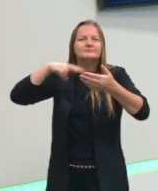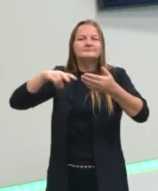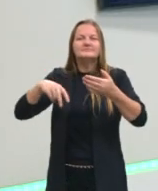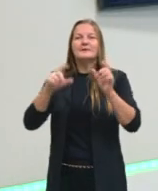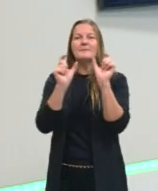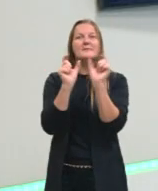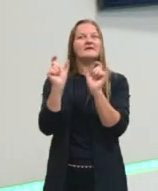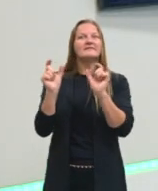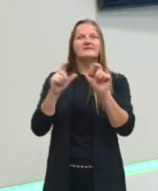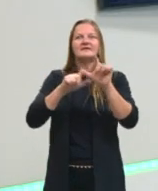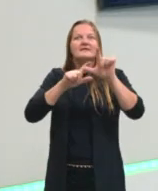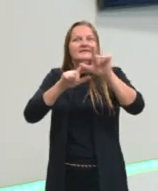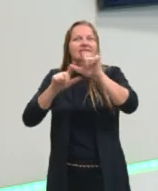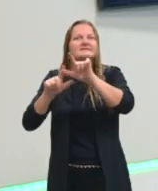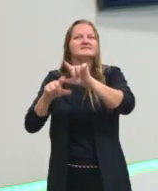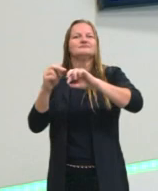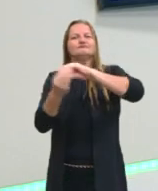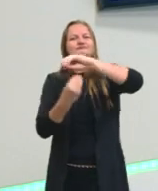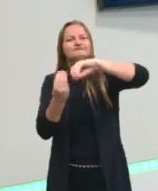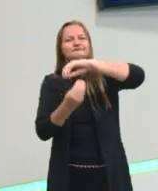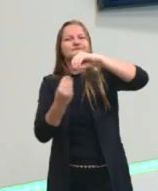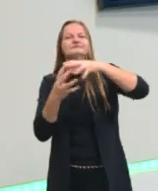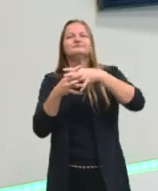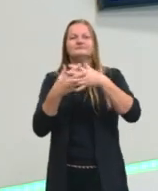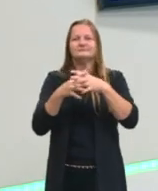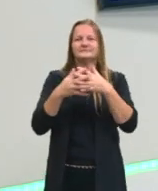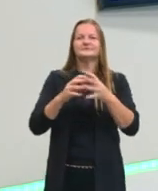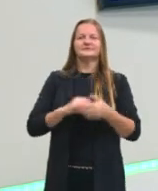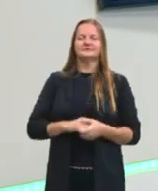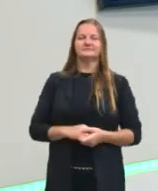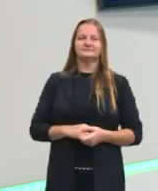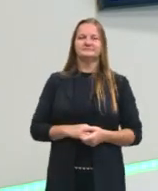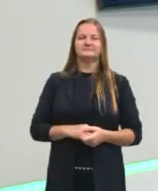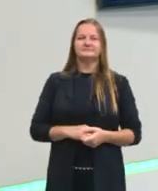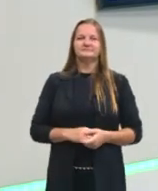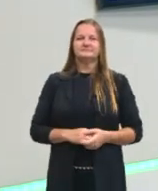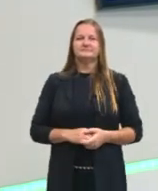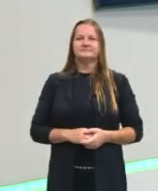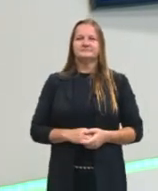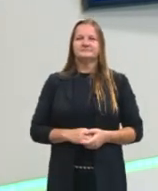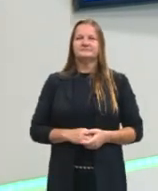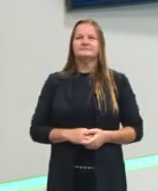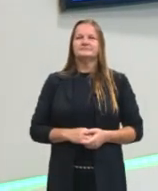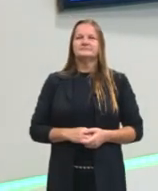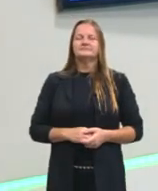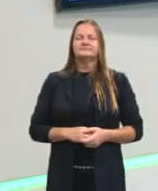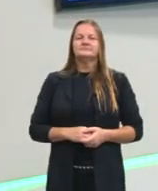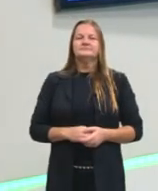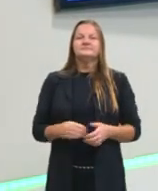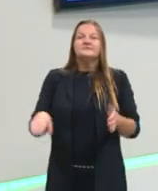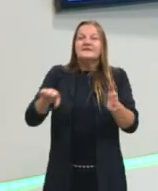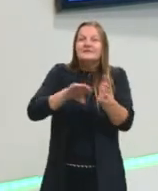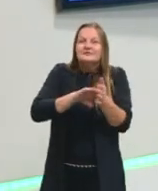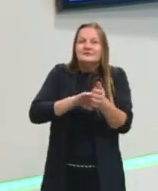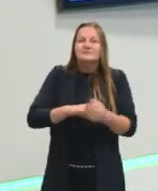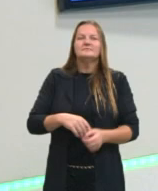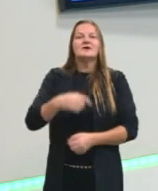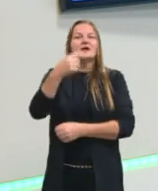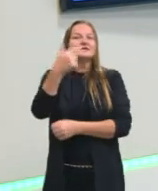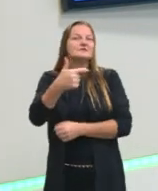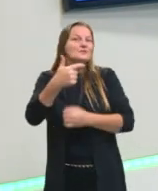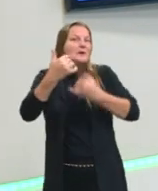que a ordem das letras ali dentro esteja embaralhada. A gente chega então numa segunda